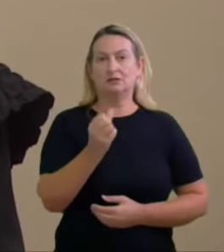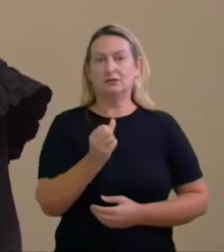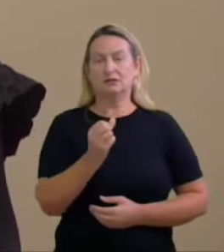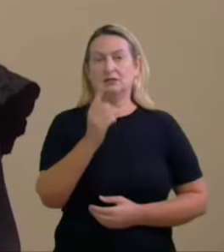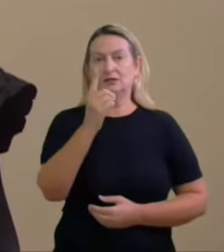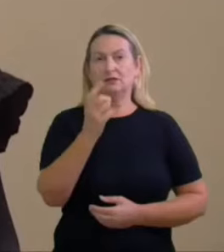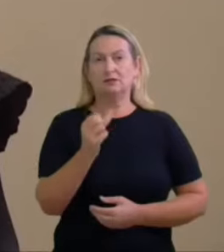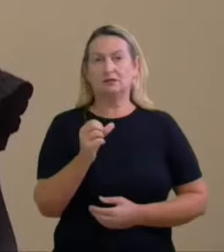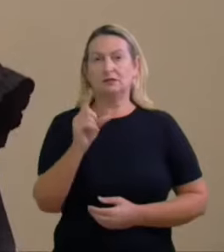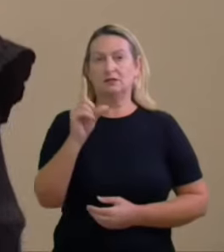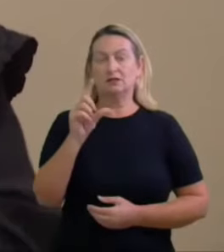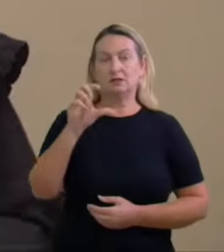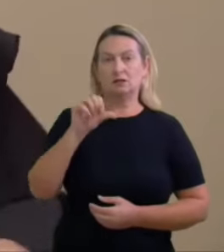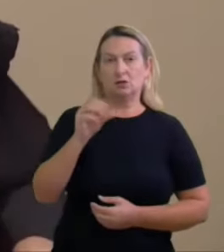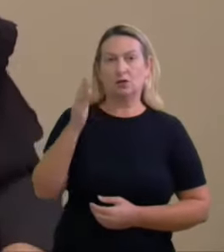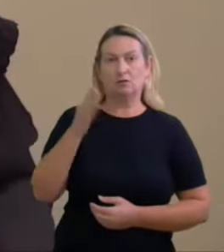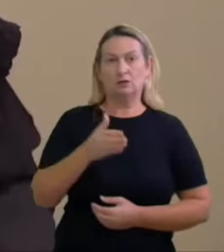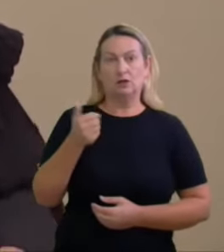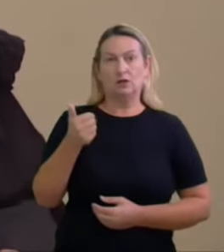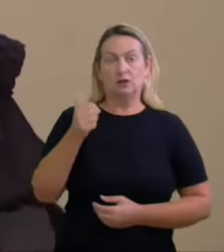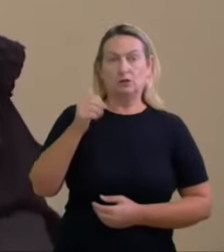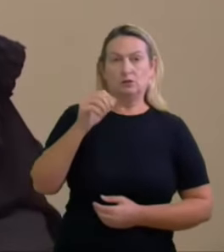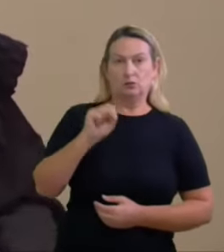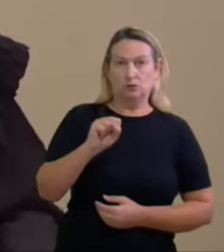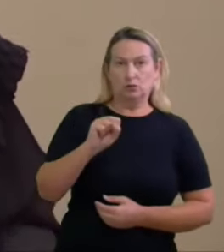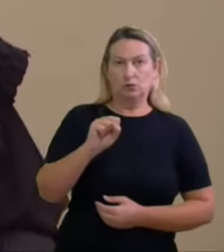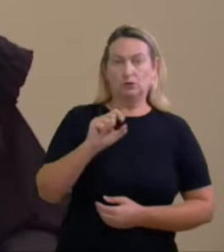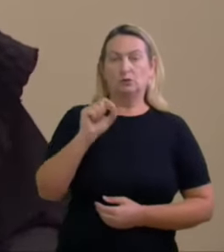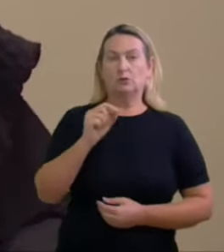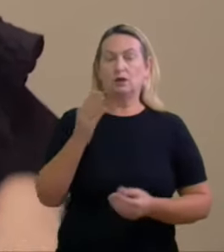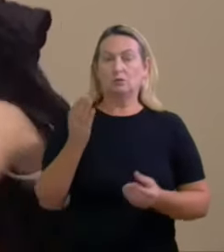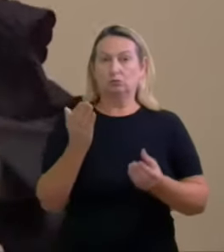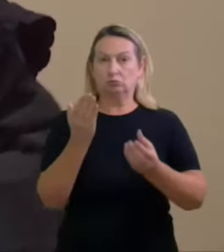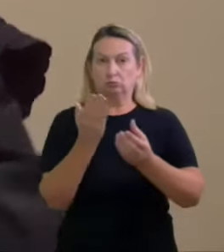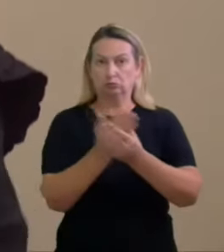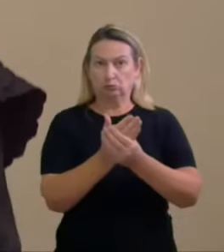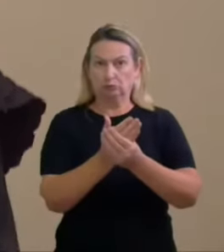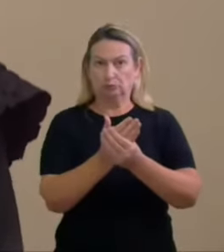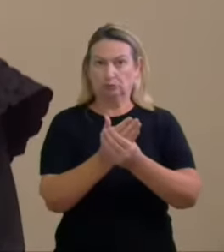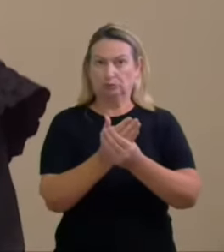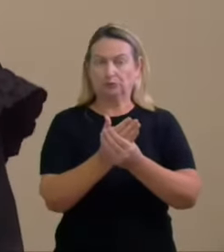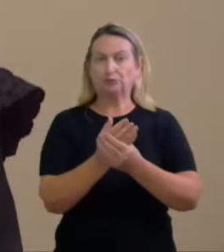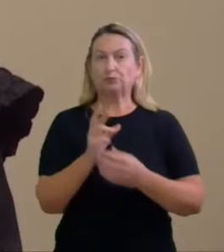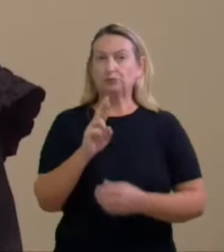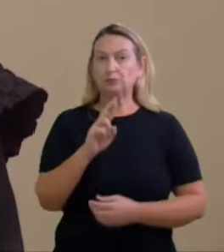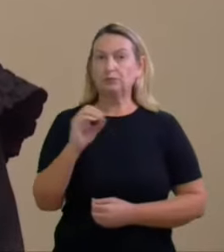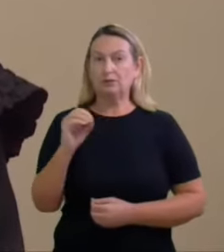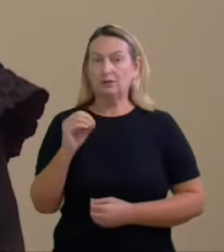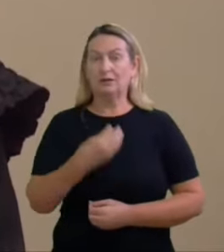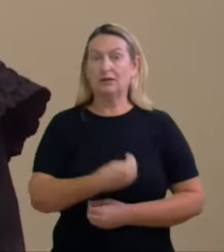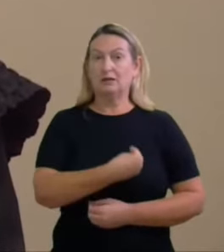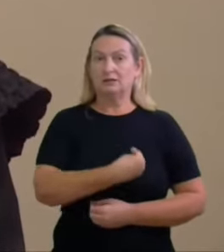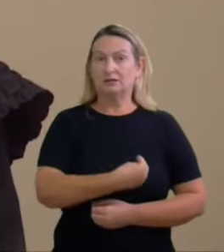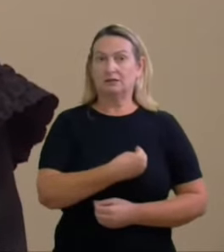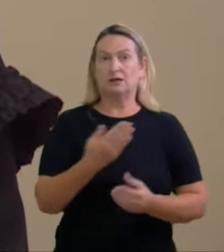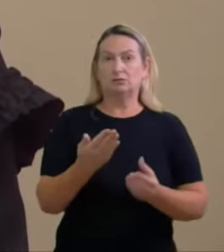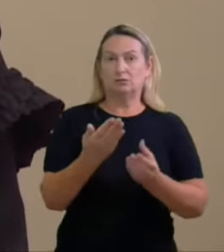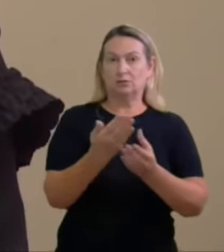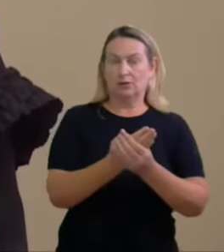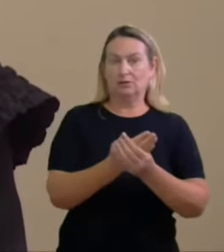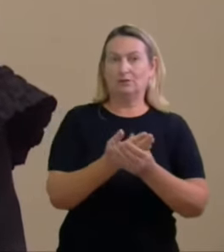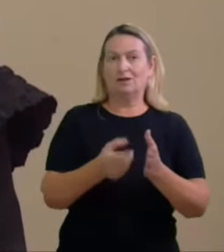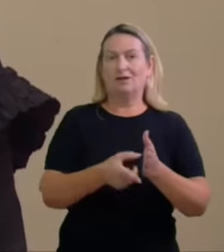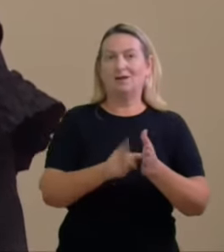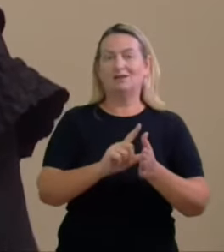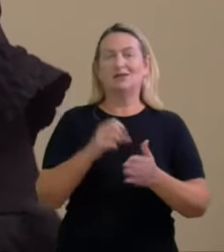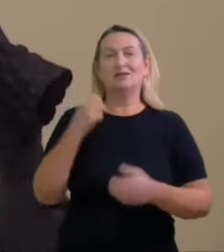que se trata justamente do recurso ordinário tão invocado aqui nos autos da ex-senadora Selma